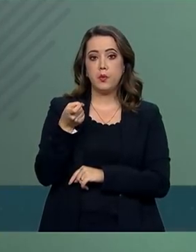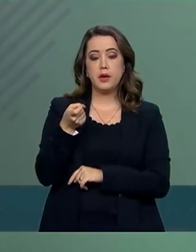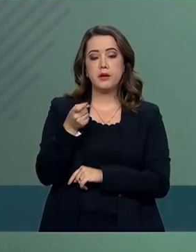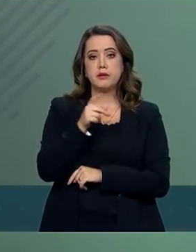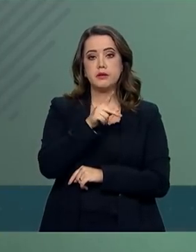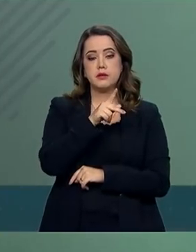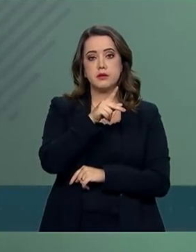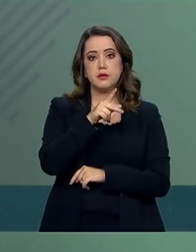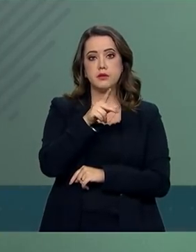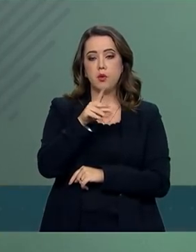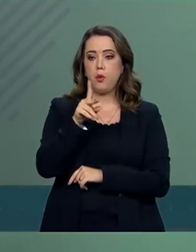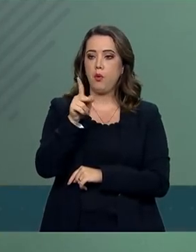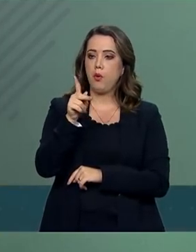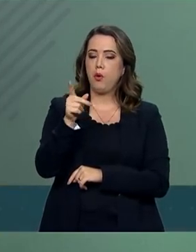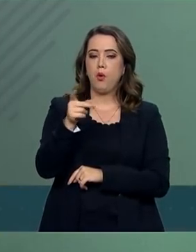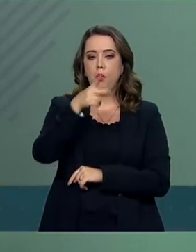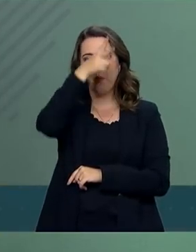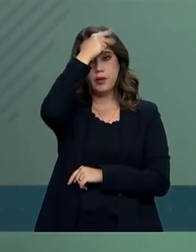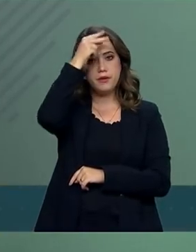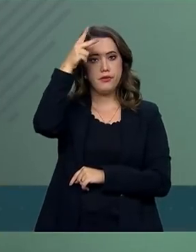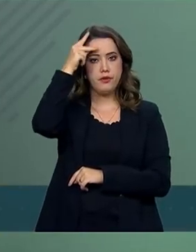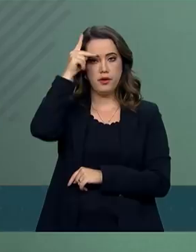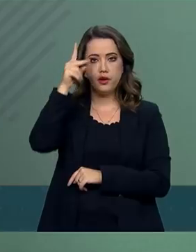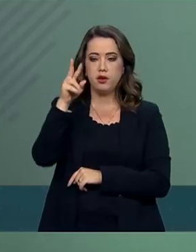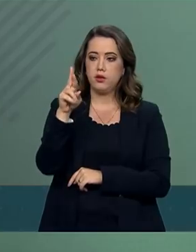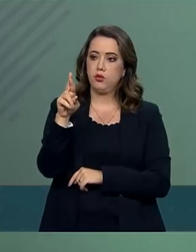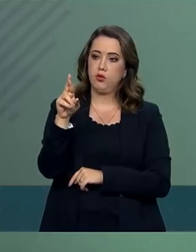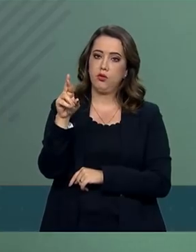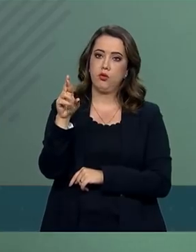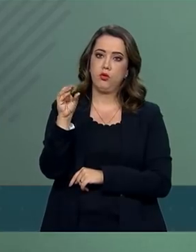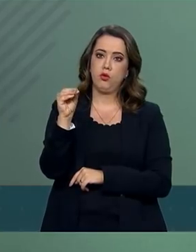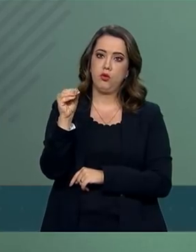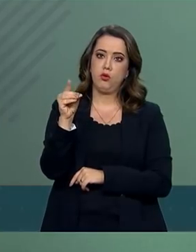Giuliani a nos visitar em breve.